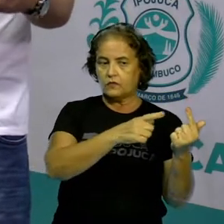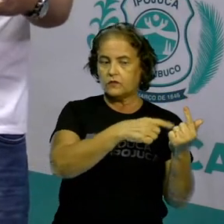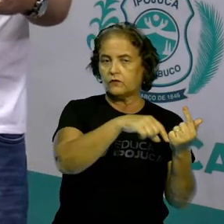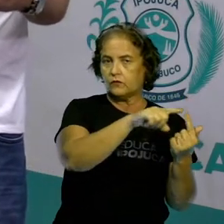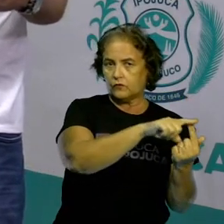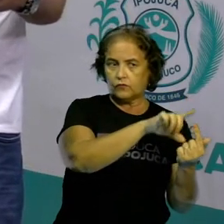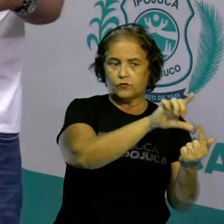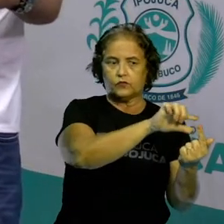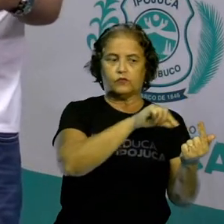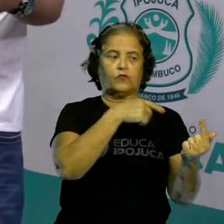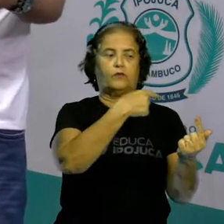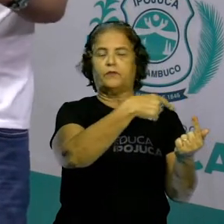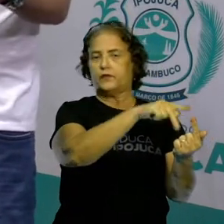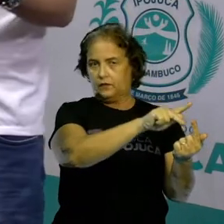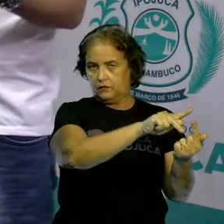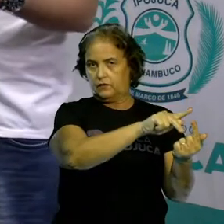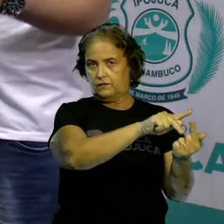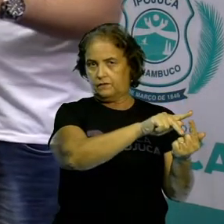para eles.